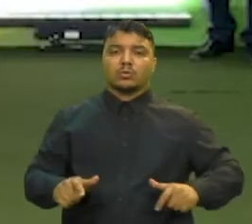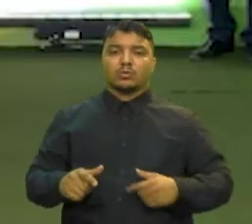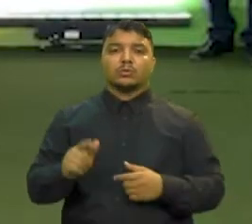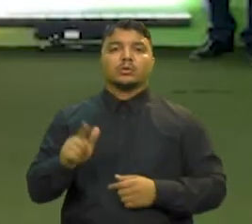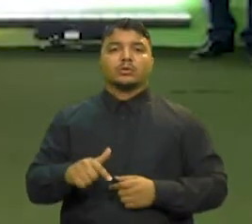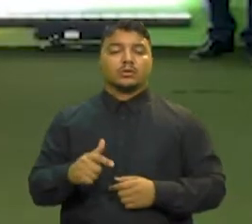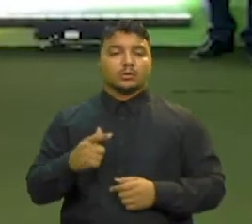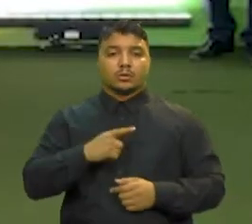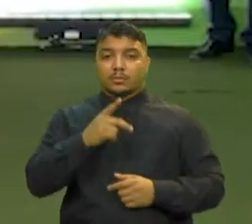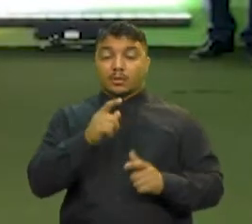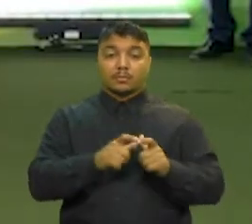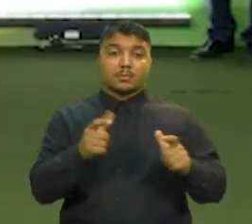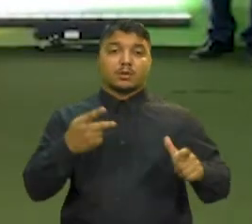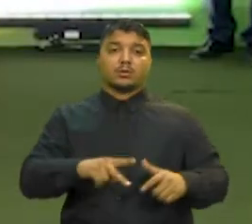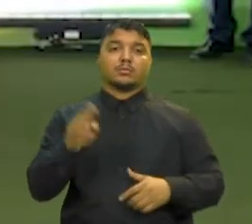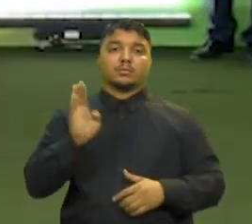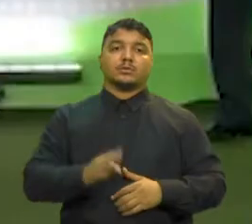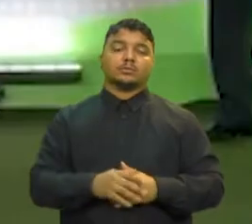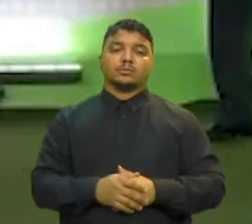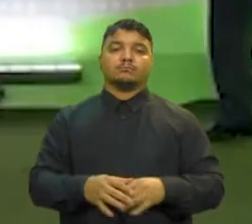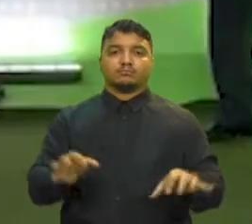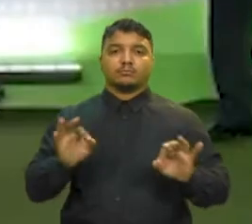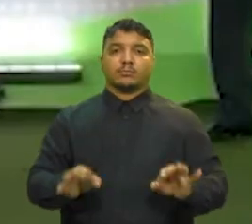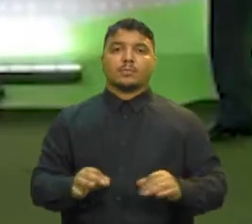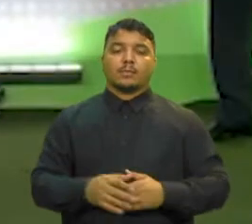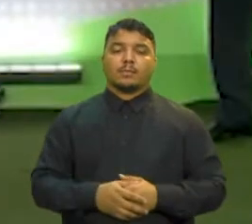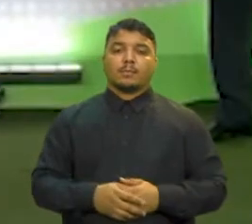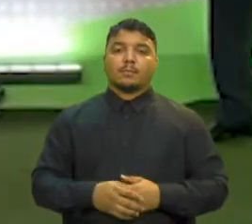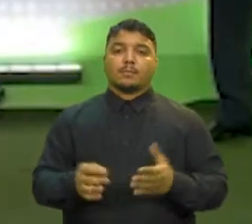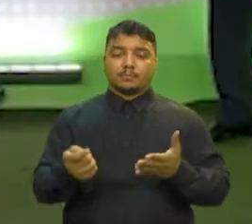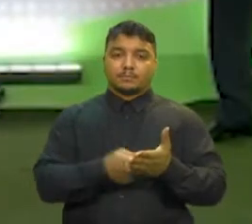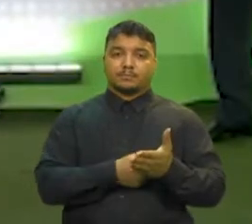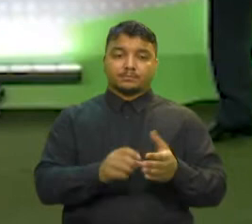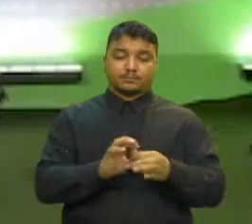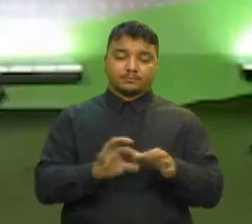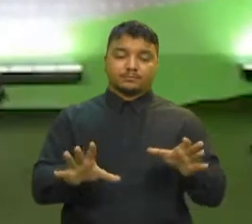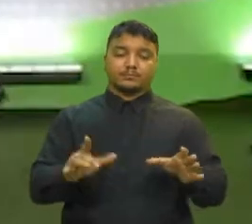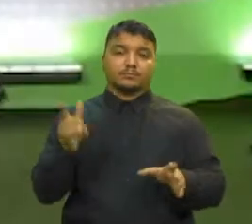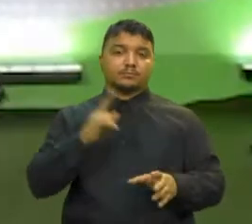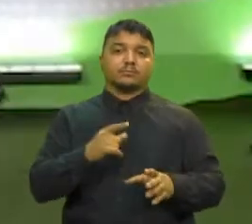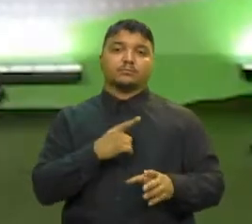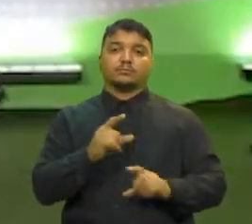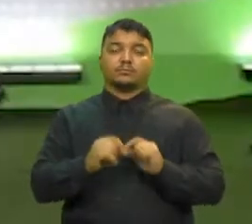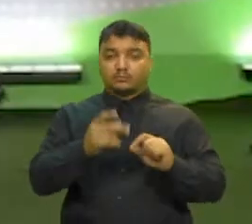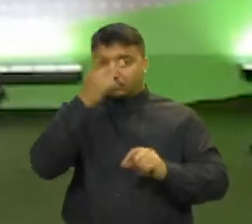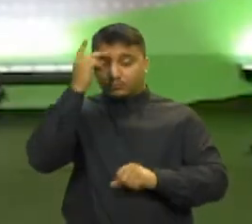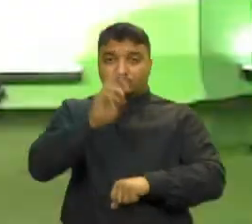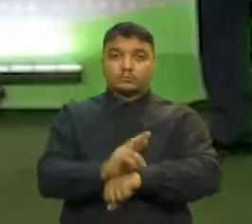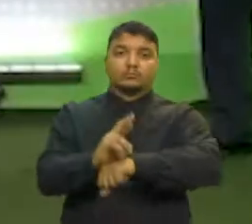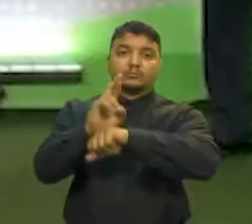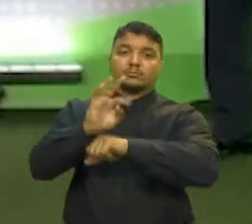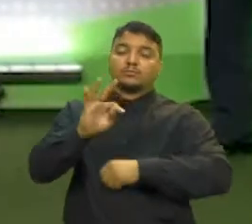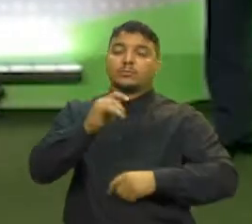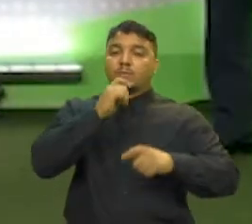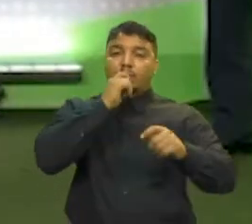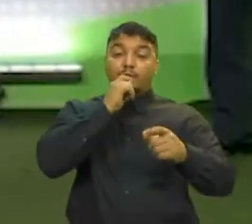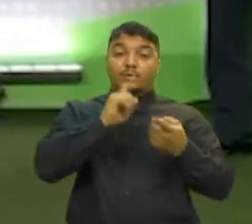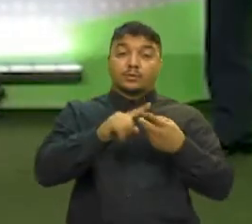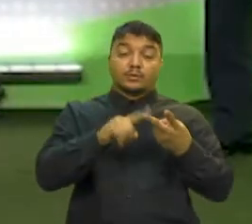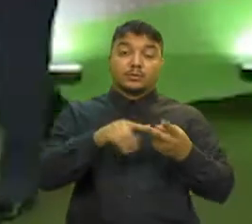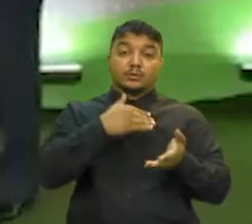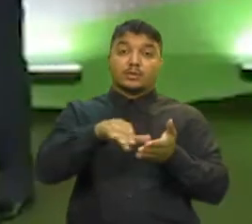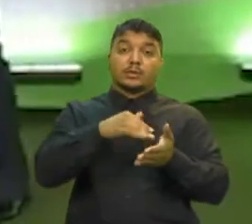é um dos maiores do país, governador Com toda certeza A assinatura do termo de autorização reuniu representantes do Detran Secretaria da